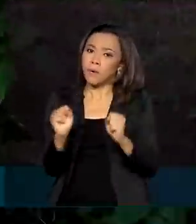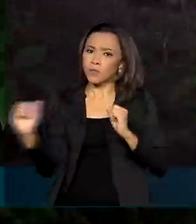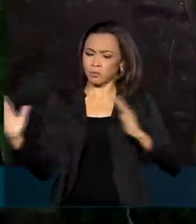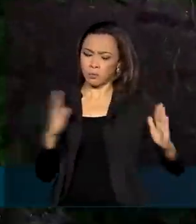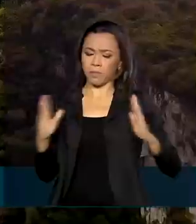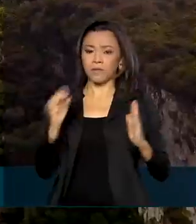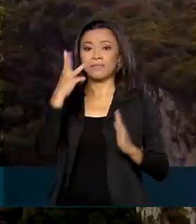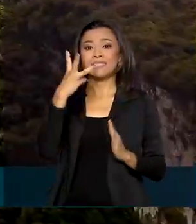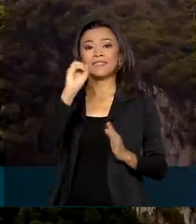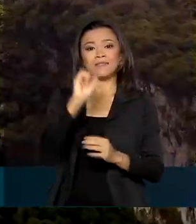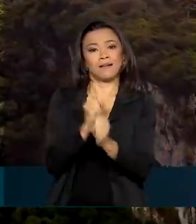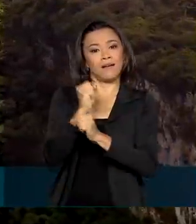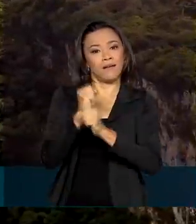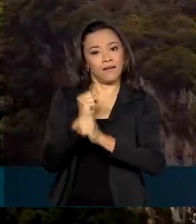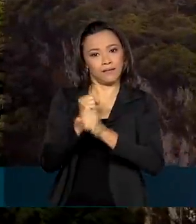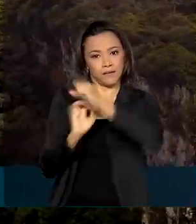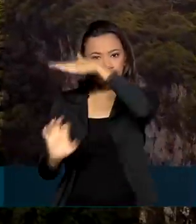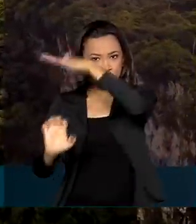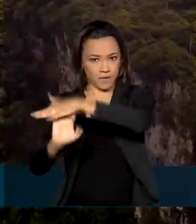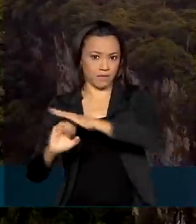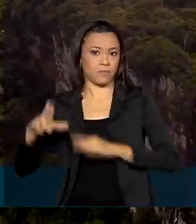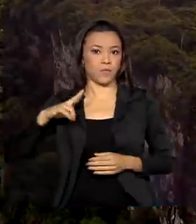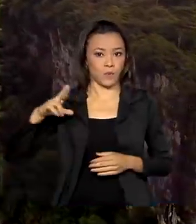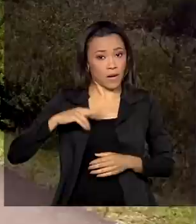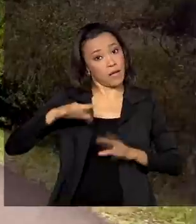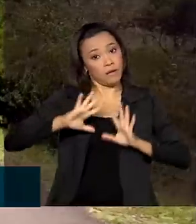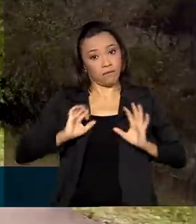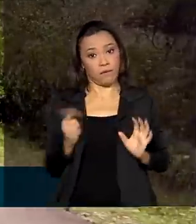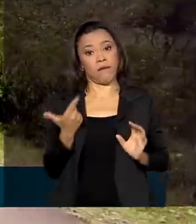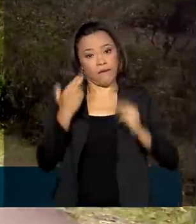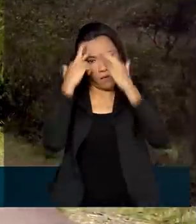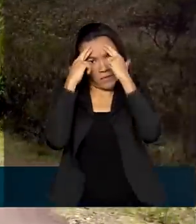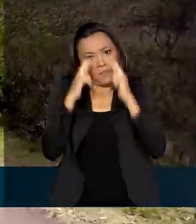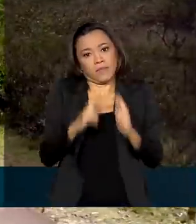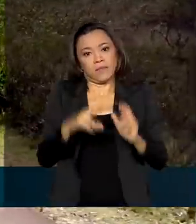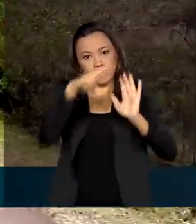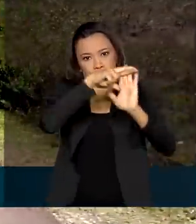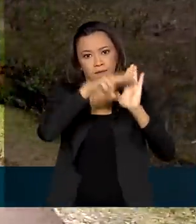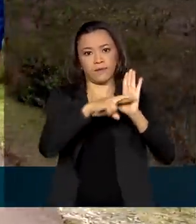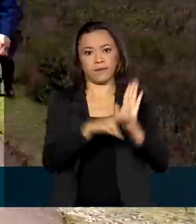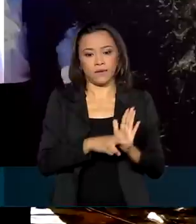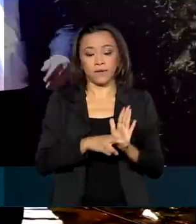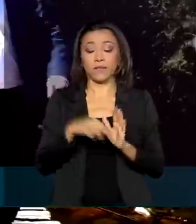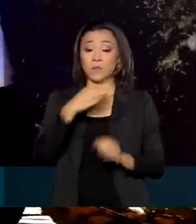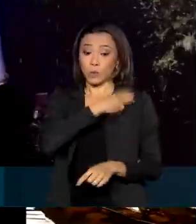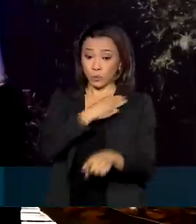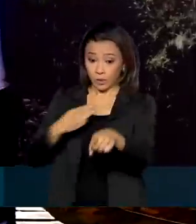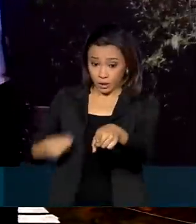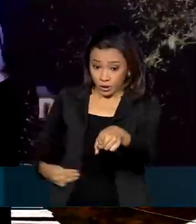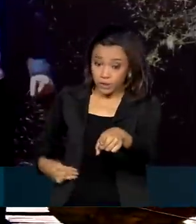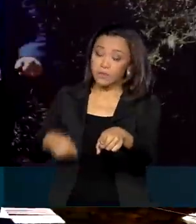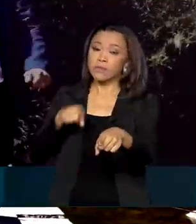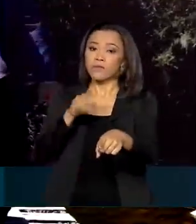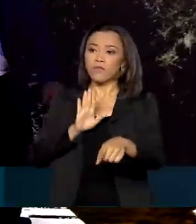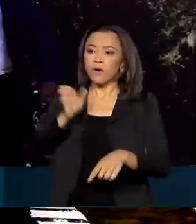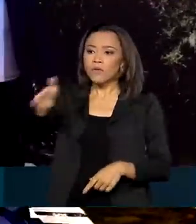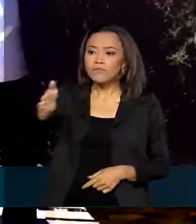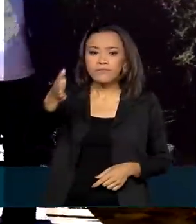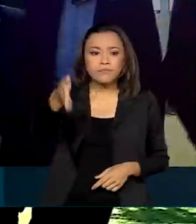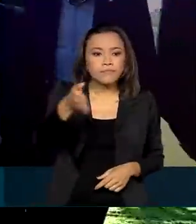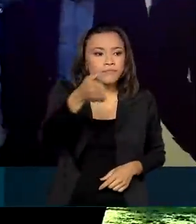30 anos, respeitando as regras ambientais. O ministro do Meio Ambiente conheceu os parques